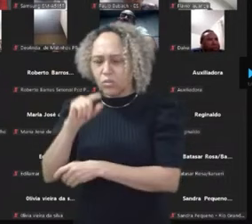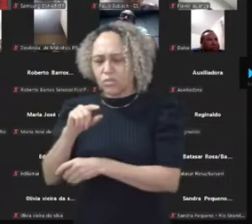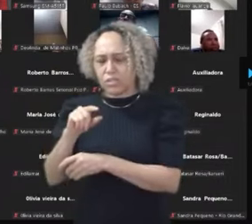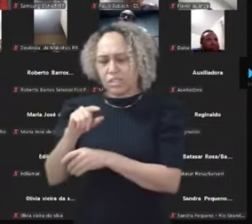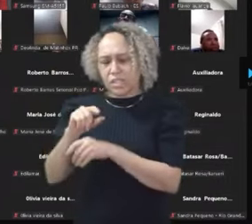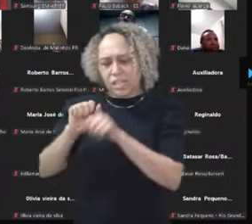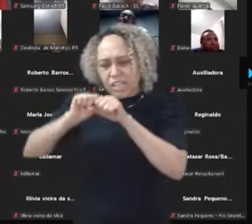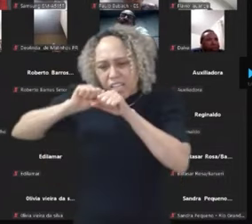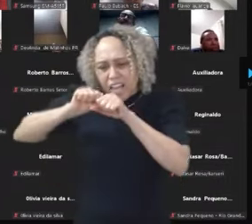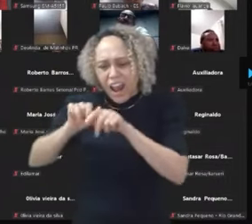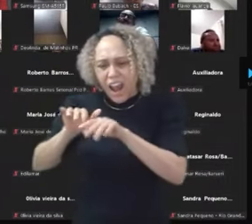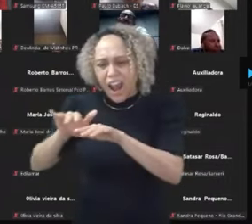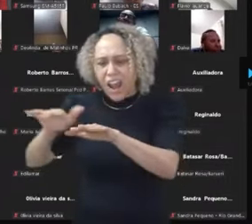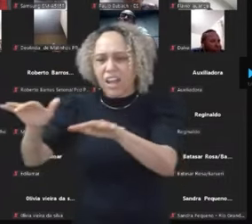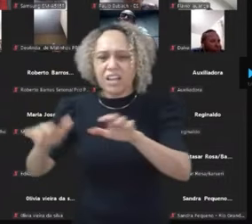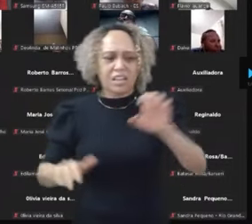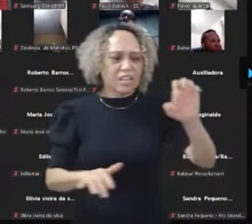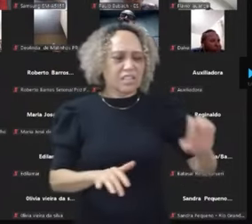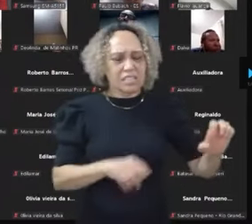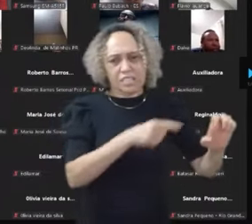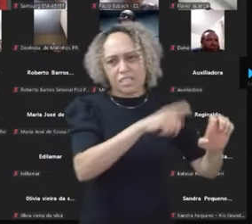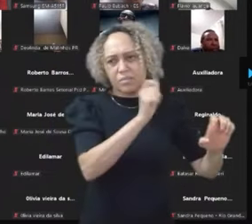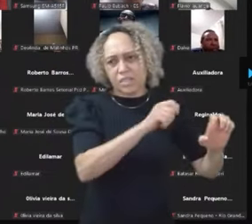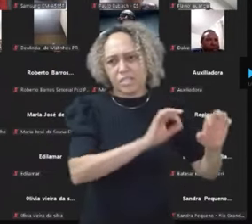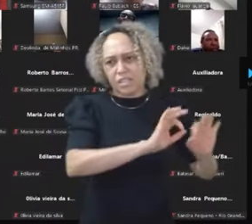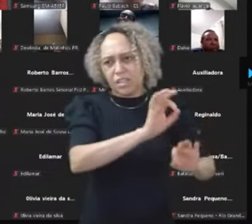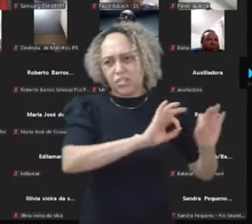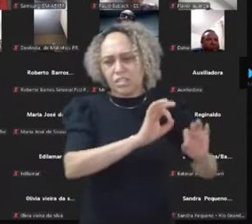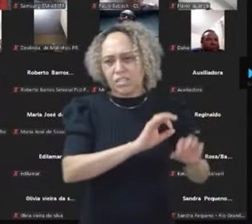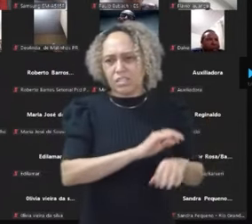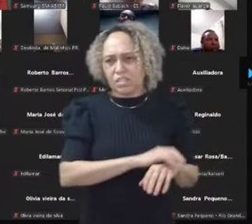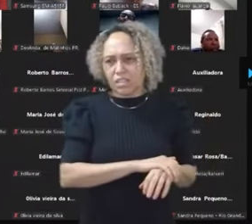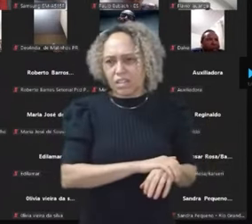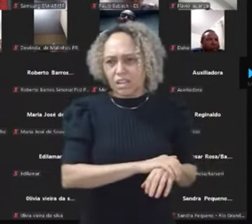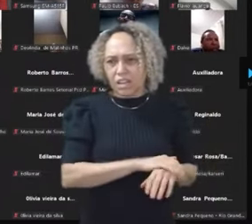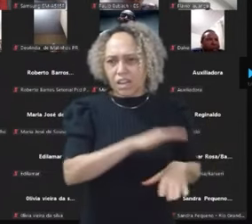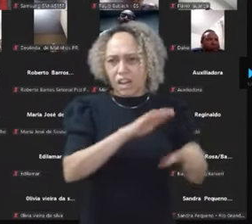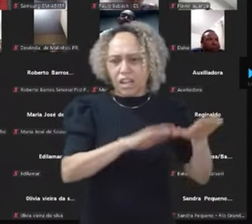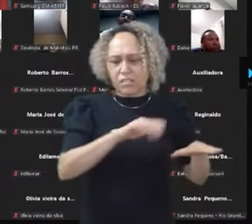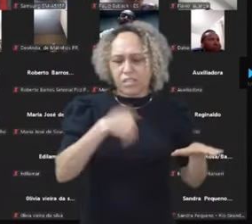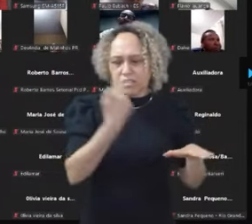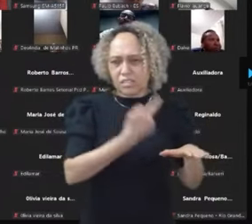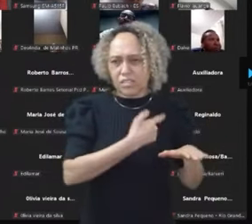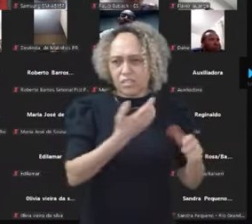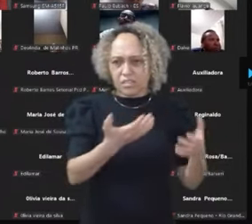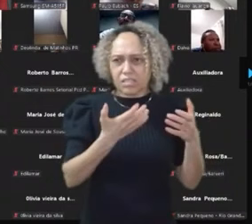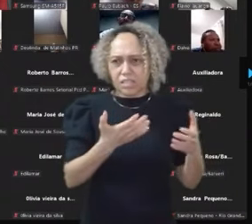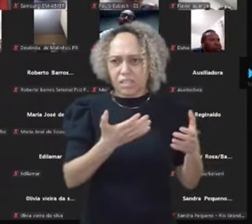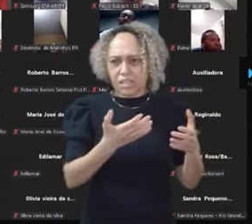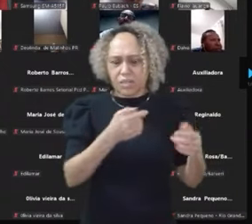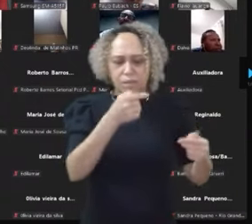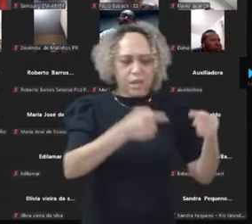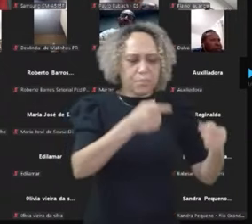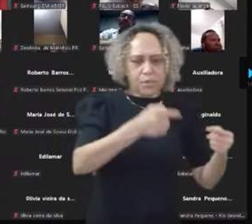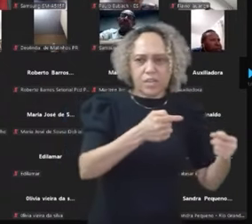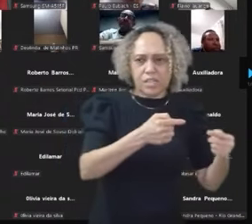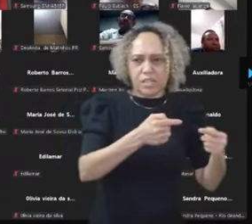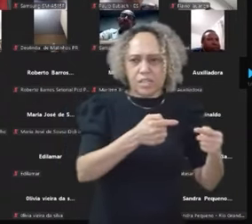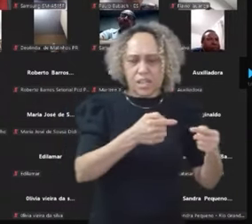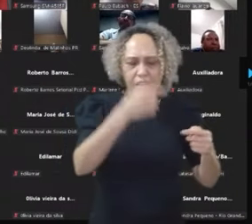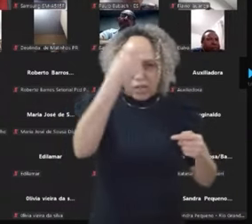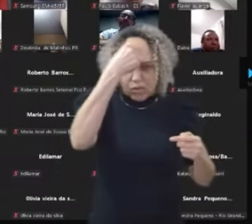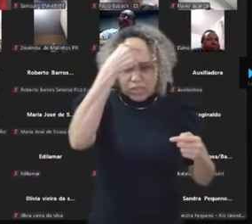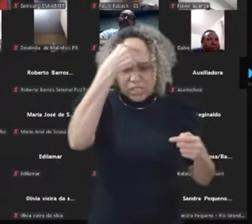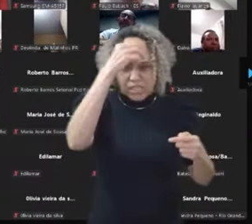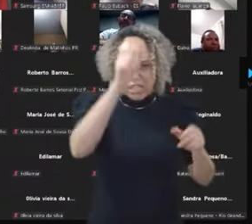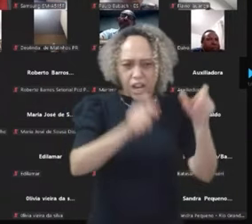frente. E a esquerda? A esquerda precisa se organizar. E vê que, olha, às vezes o que a gente quer ao nosso fim é a política. É conscientizar a pessoa